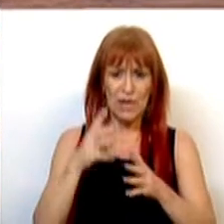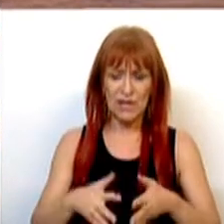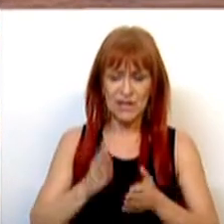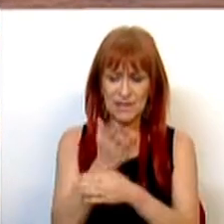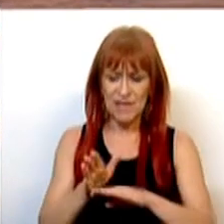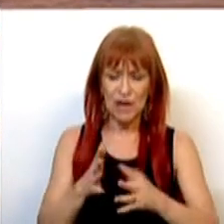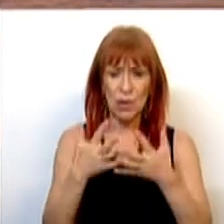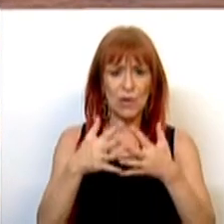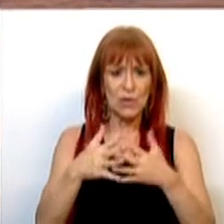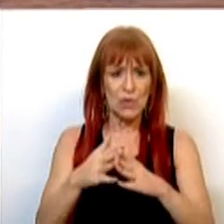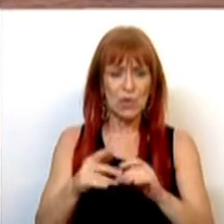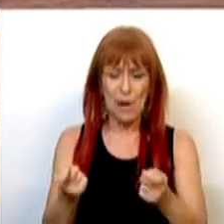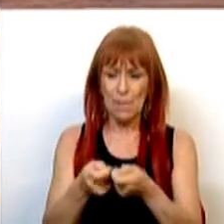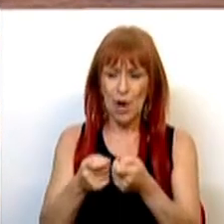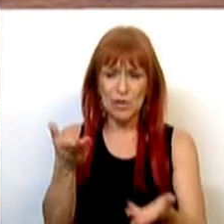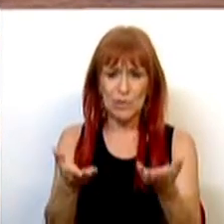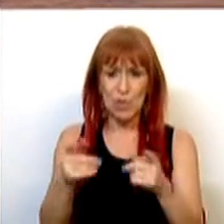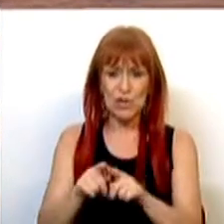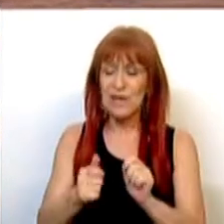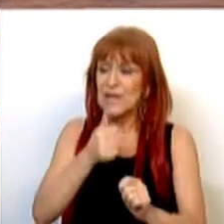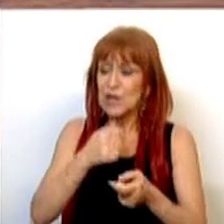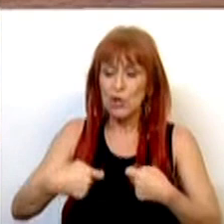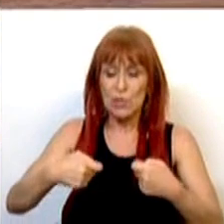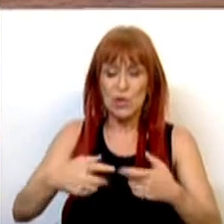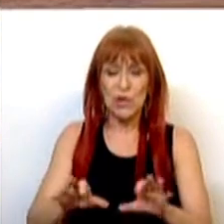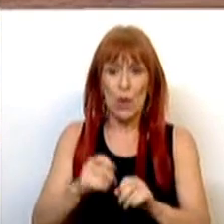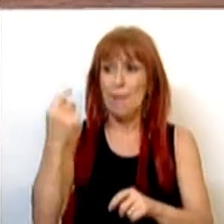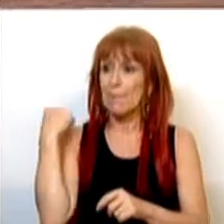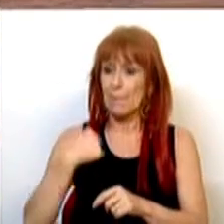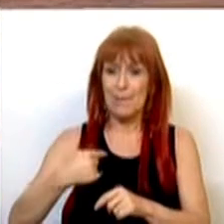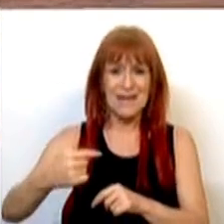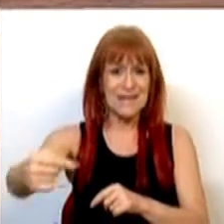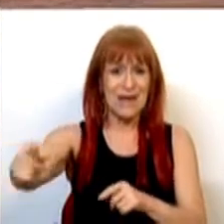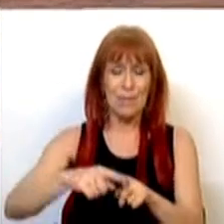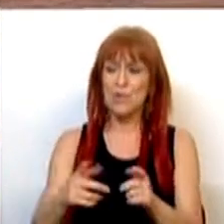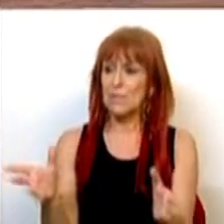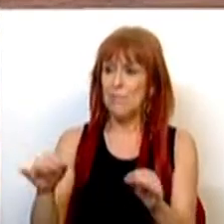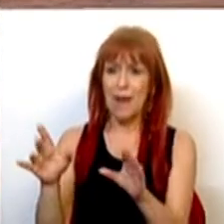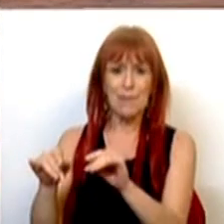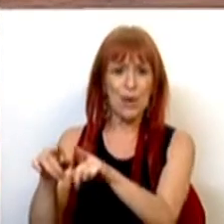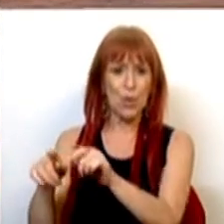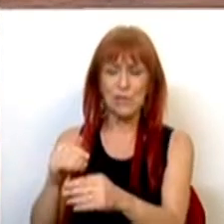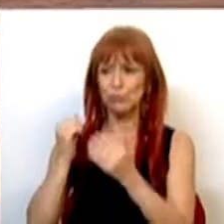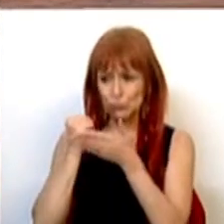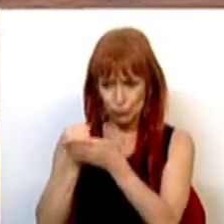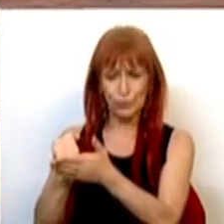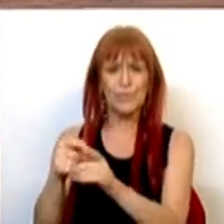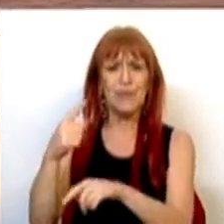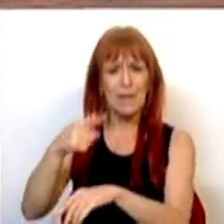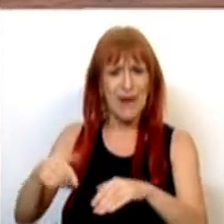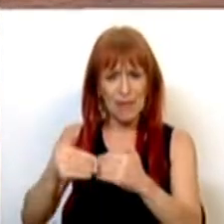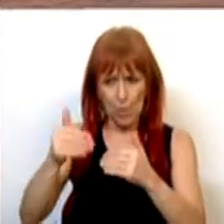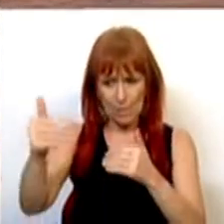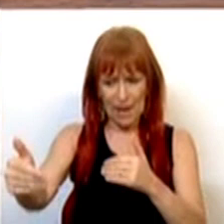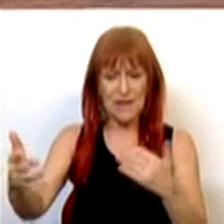estrutural próximo do equilíbrio, ou seja, que as decisões da despesa de caráter permanente passam a estar cada vez mais sustentadas a médio